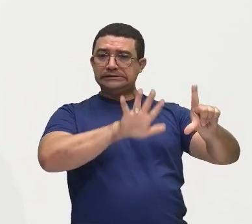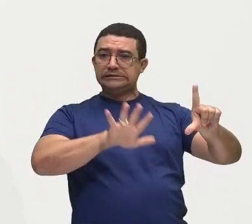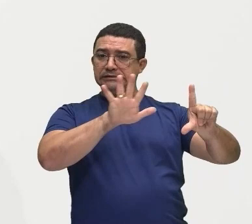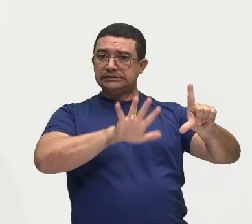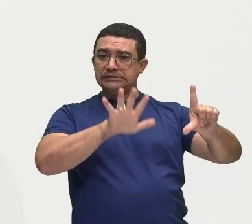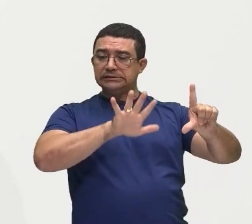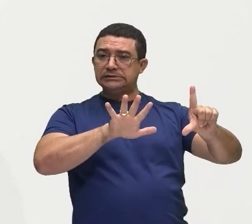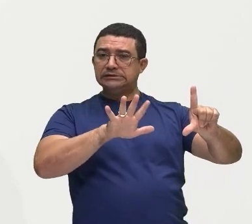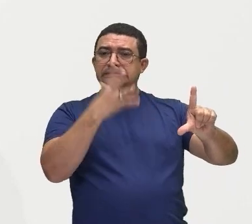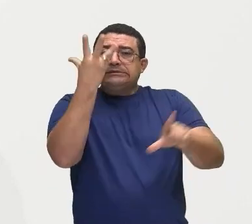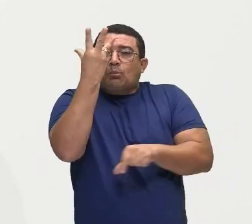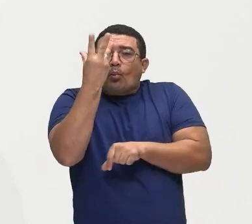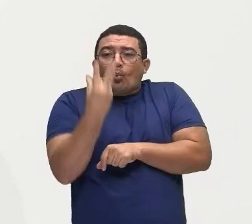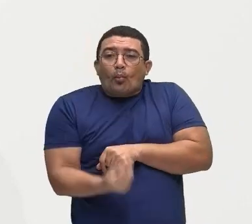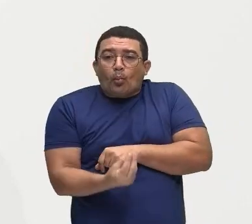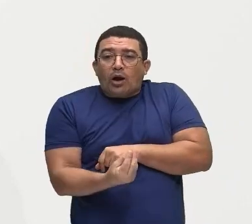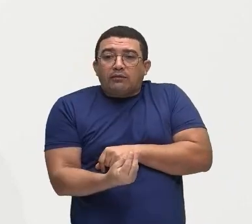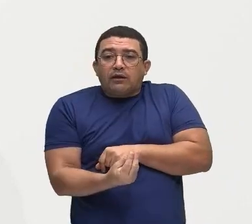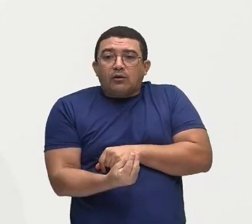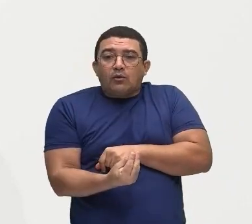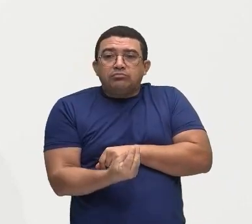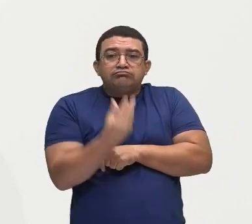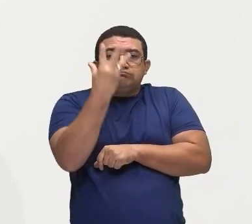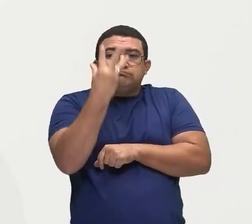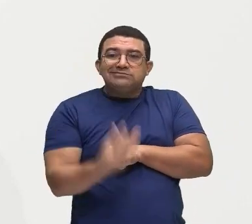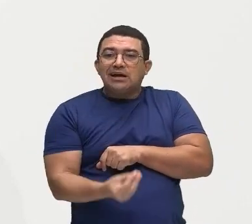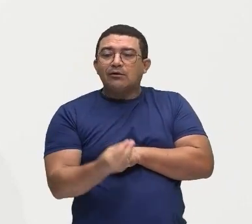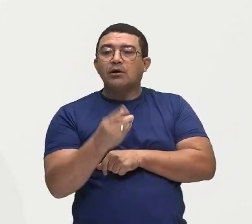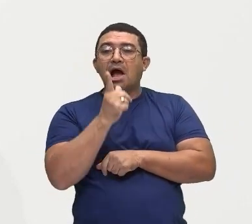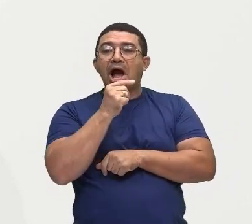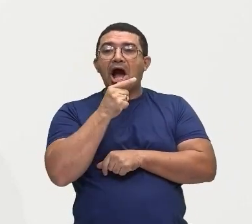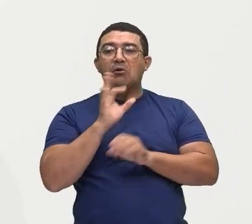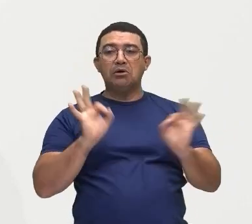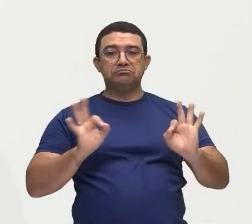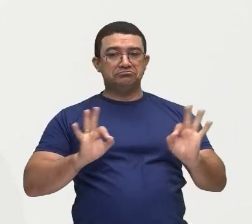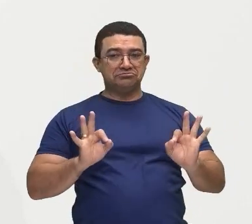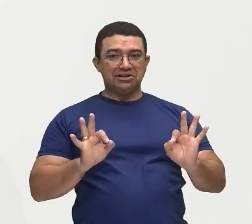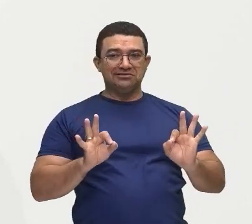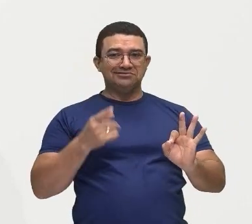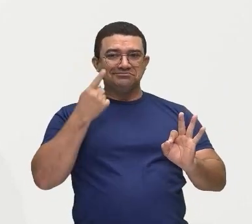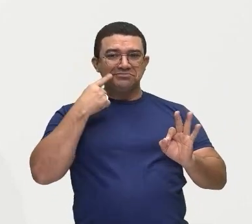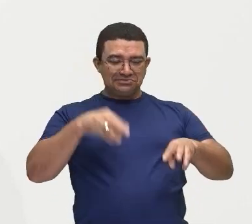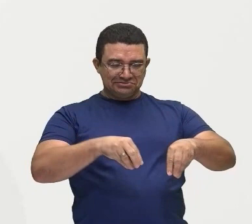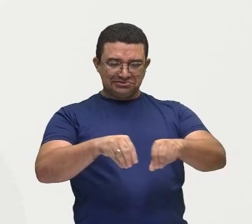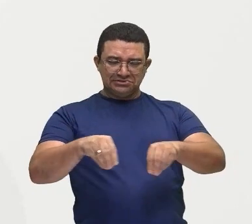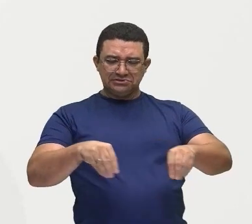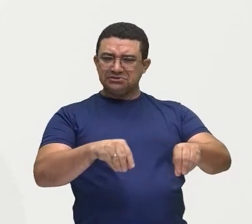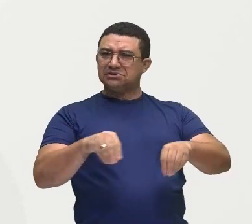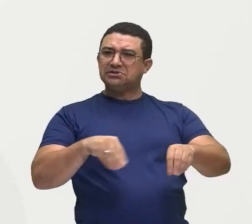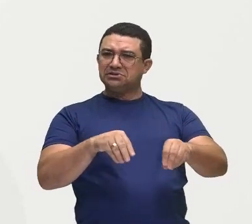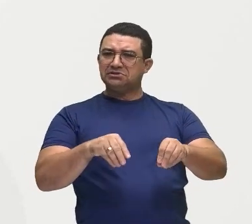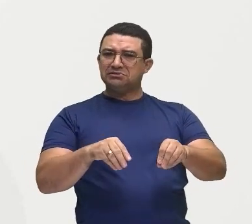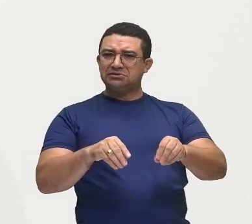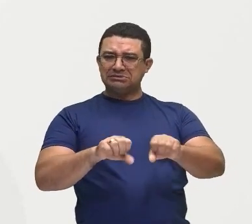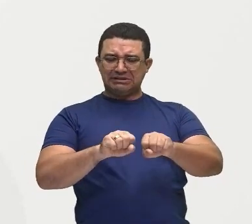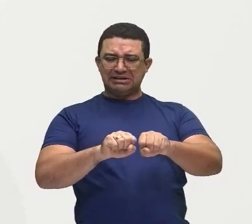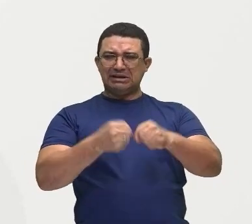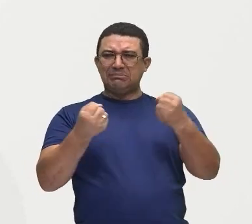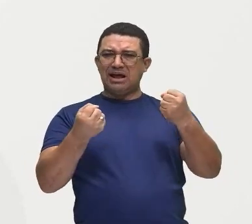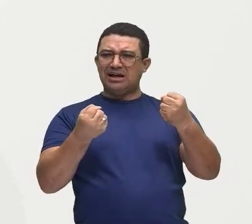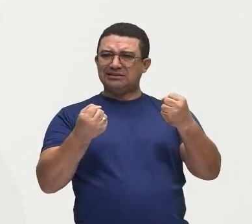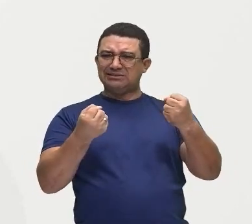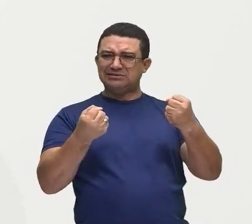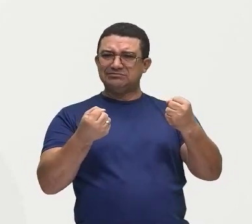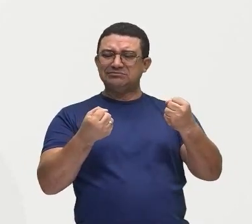no Brasil. Então, se a gente for observar, olha, esse solo, ele está aqui todo dividido, né? Está seco.